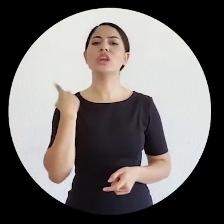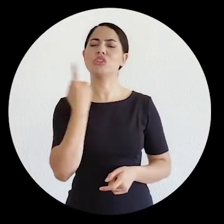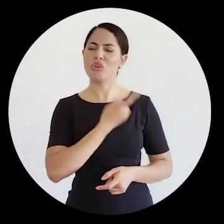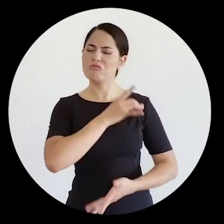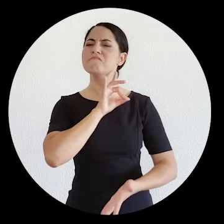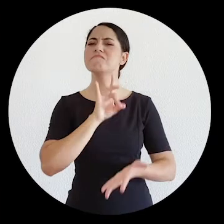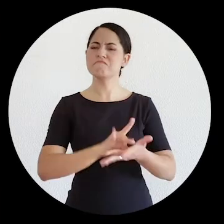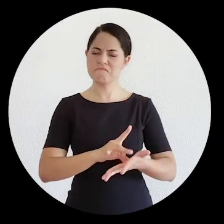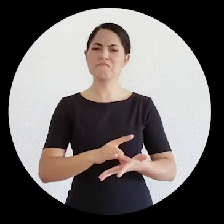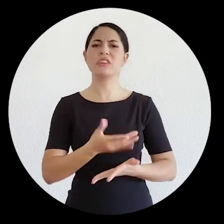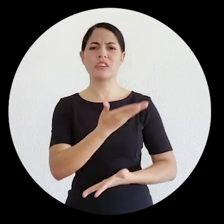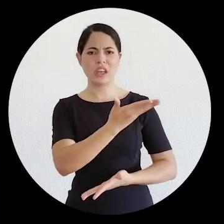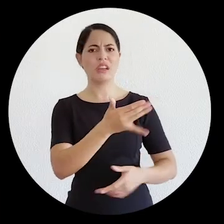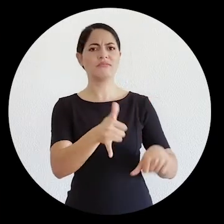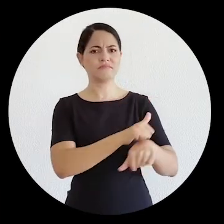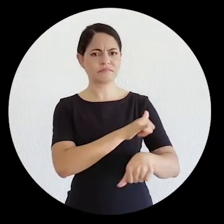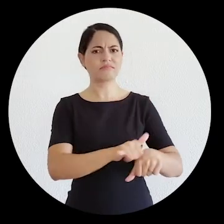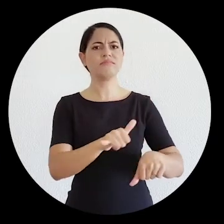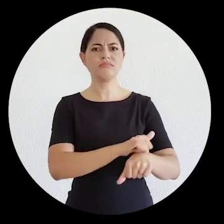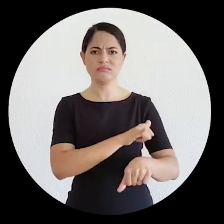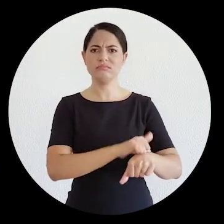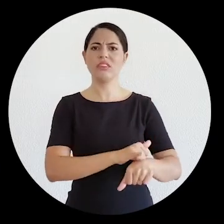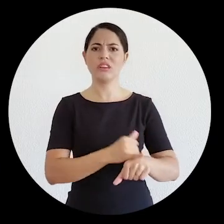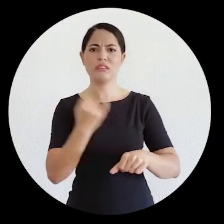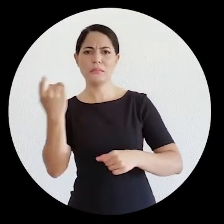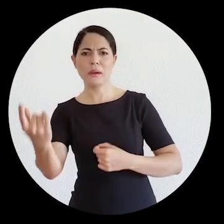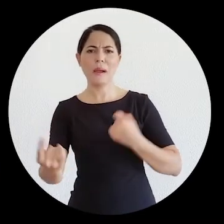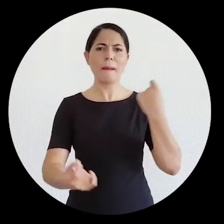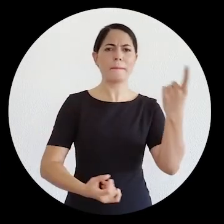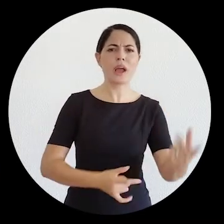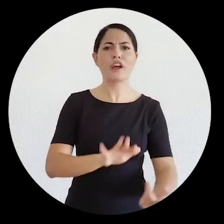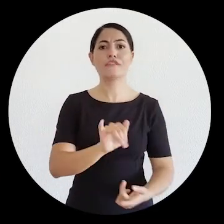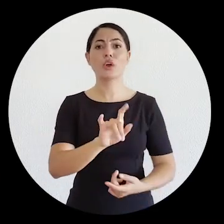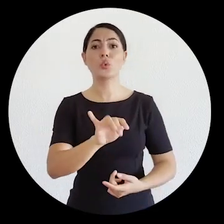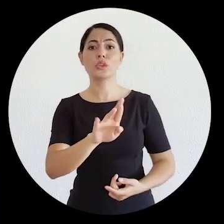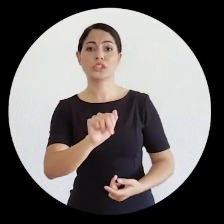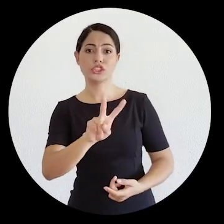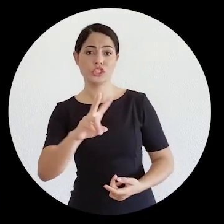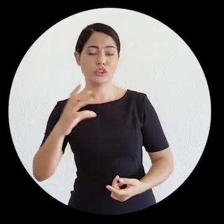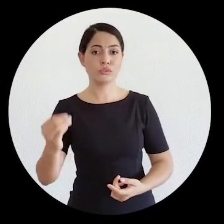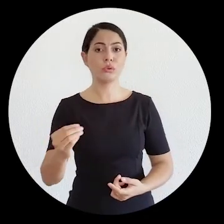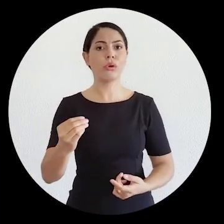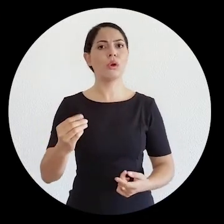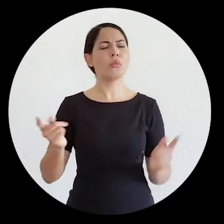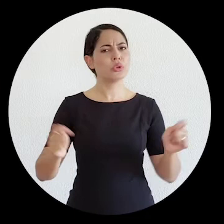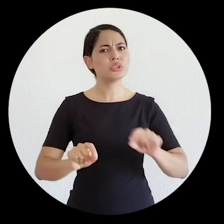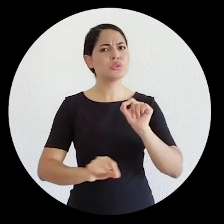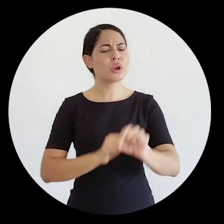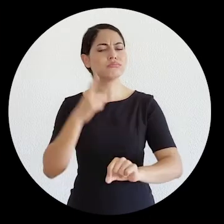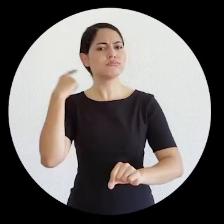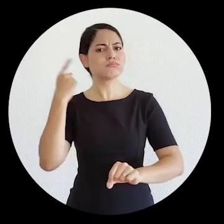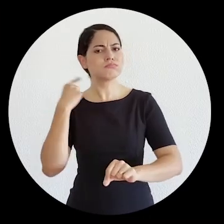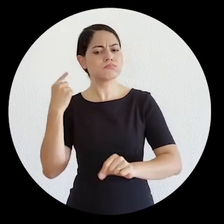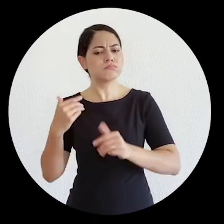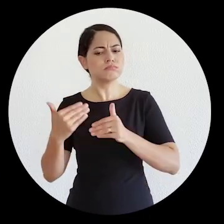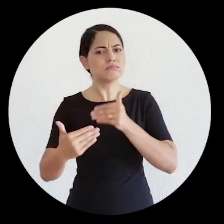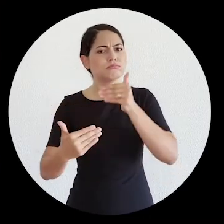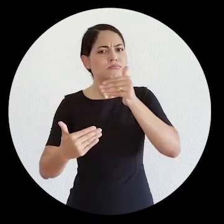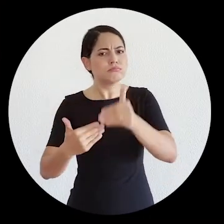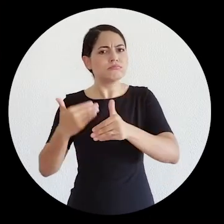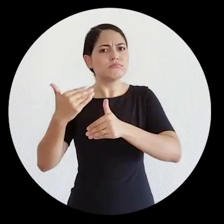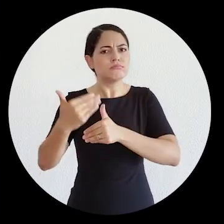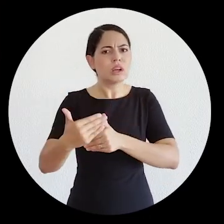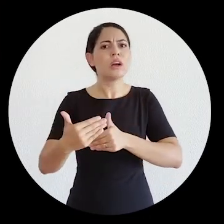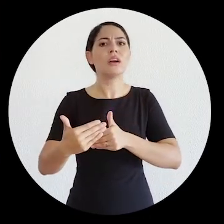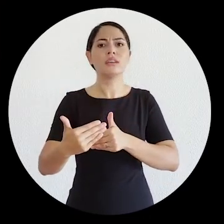estamos absolutamente atendidos com essa facultatividade que vai permitir que aos poucos os advogados se